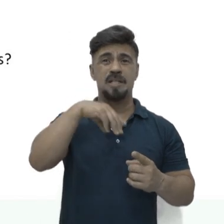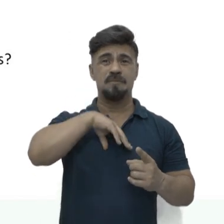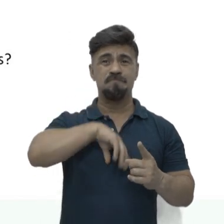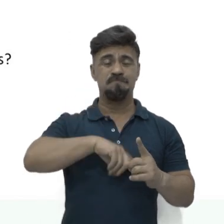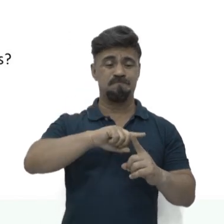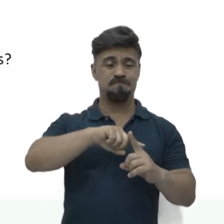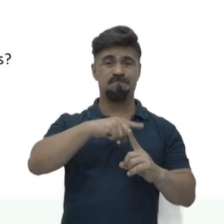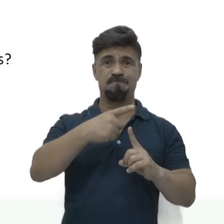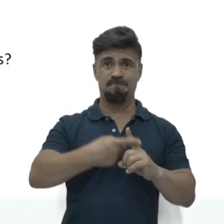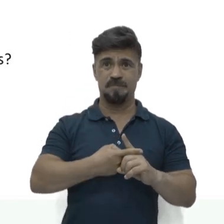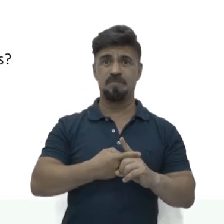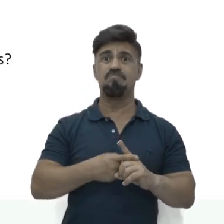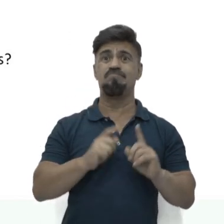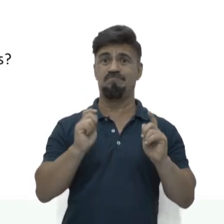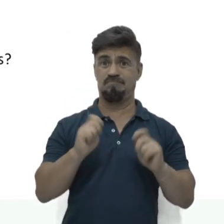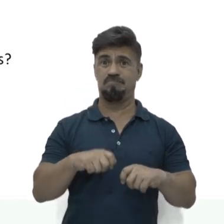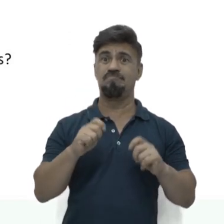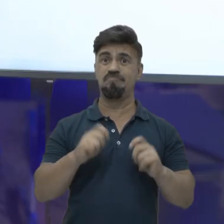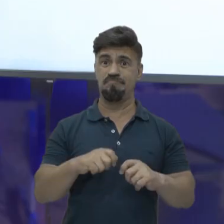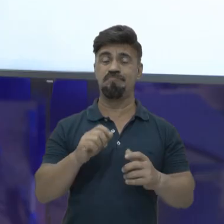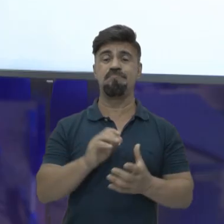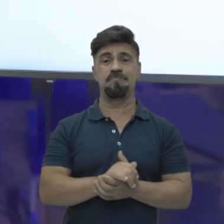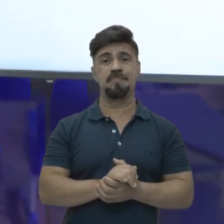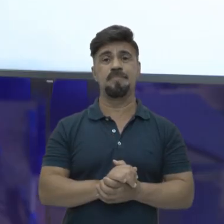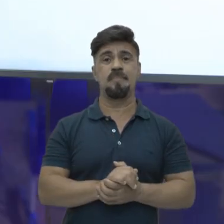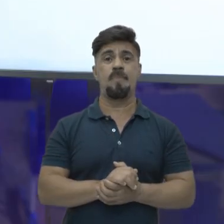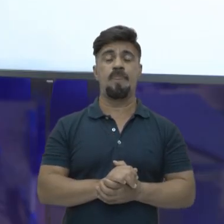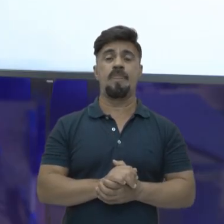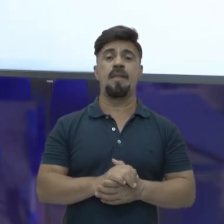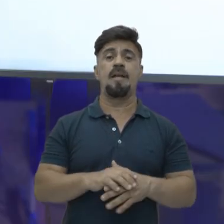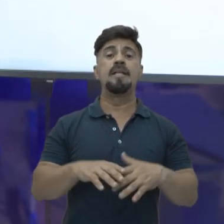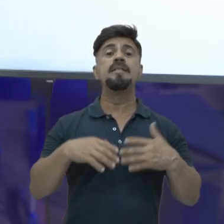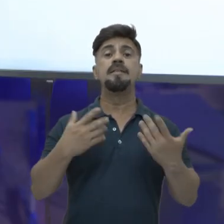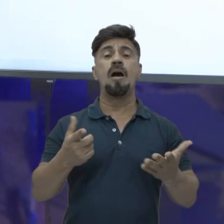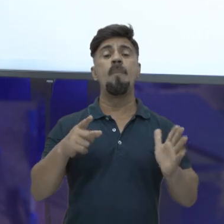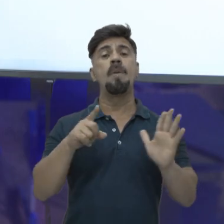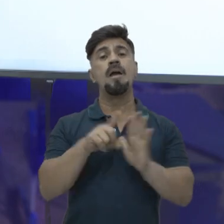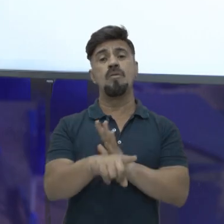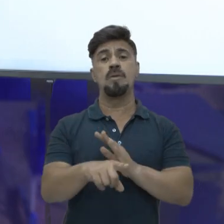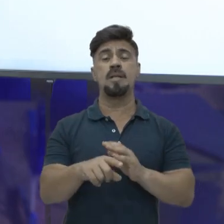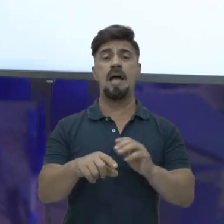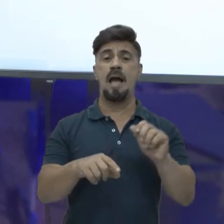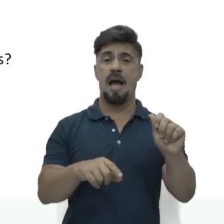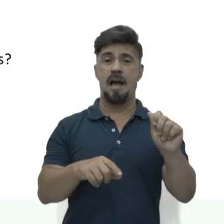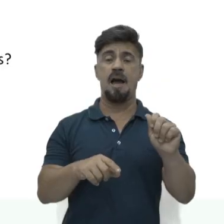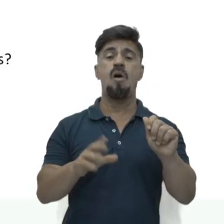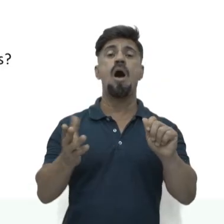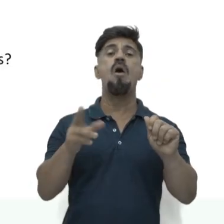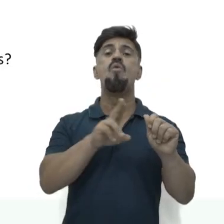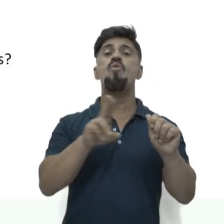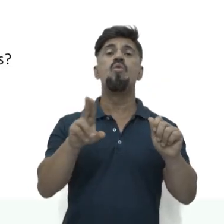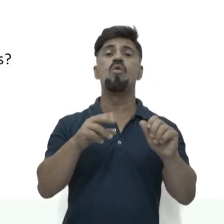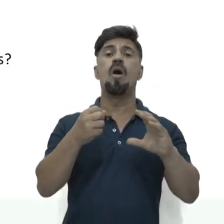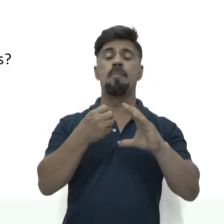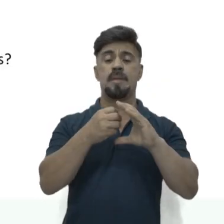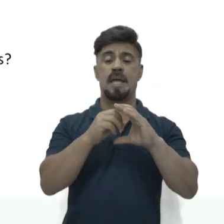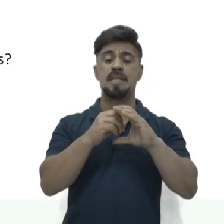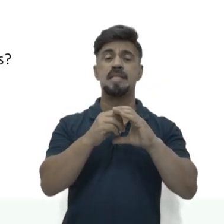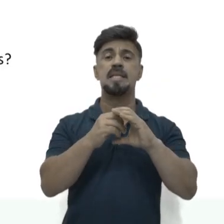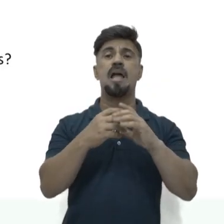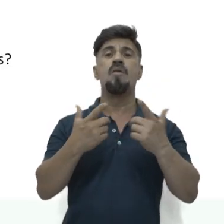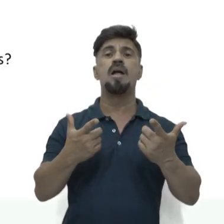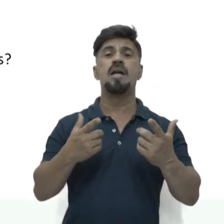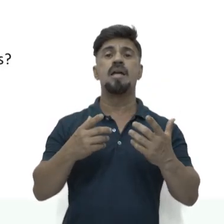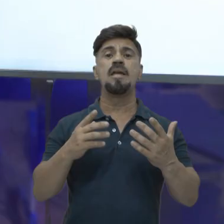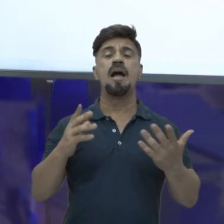acontecer a fecundação do óvulo pelo espermatozoide do homem. Então, o que é que ele pergunta na letra O? Qual o nome das células que se formam